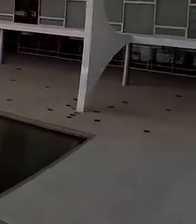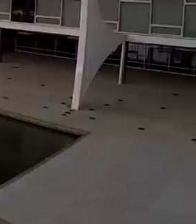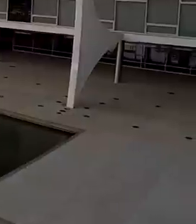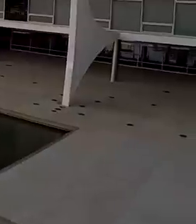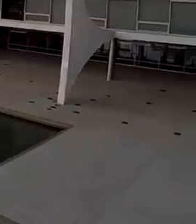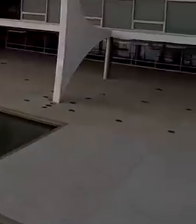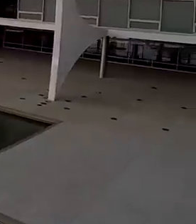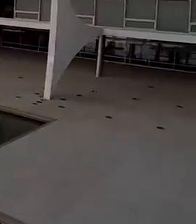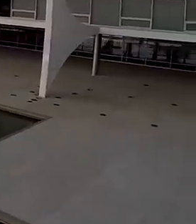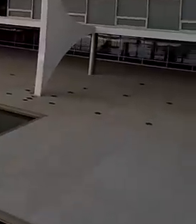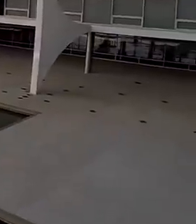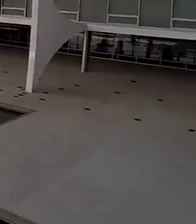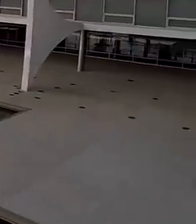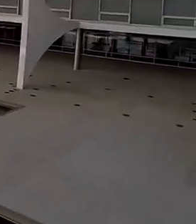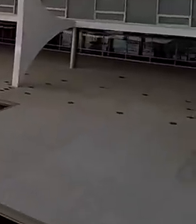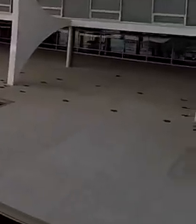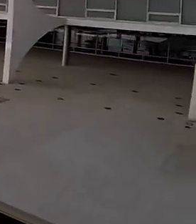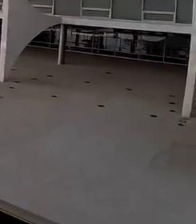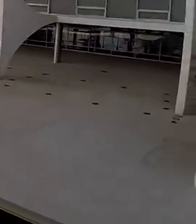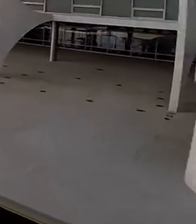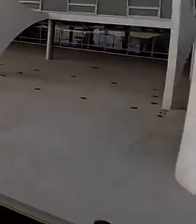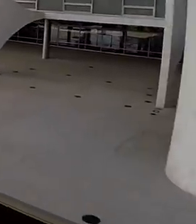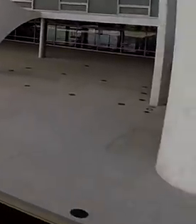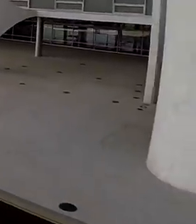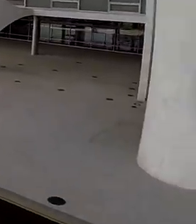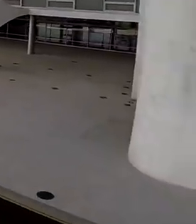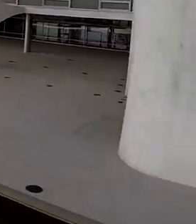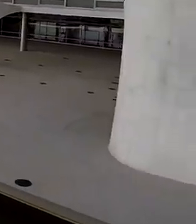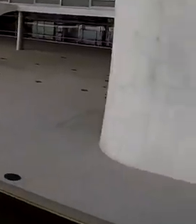Transcrição Transcrição Quintena Coelho